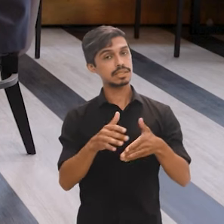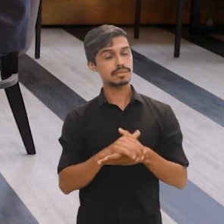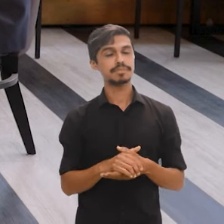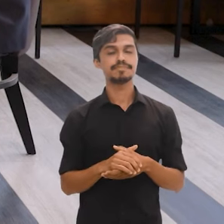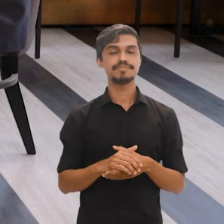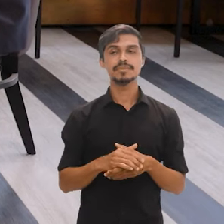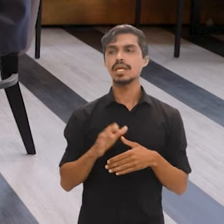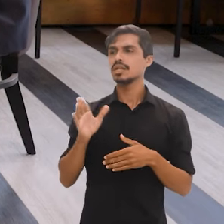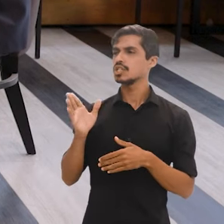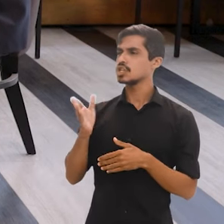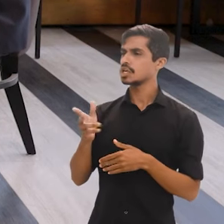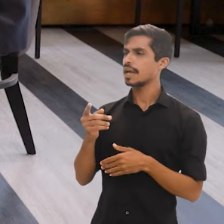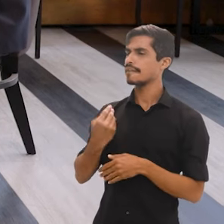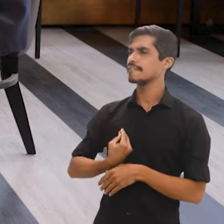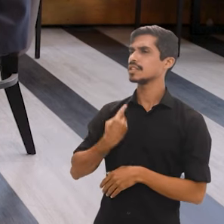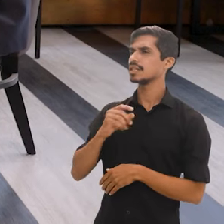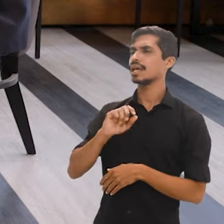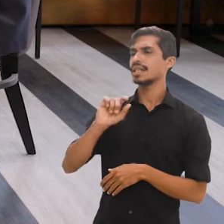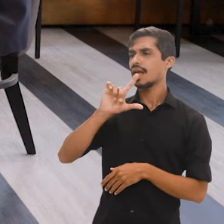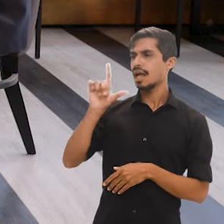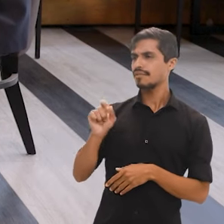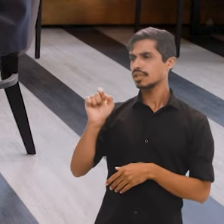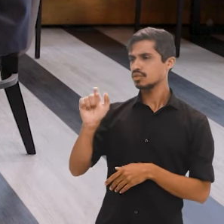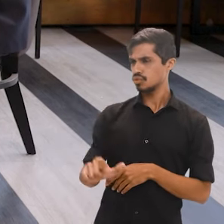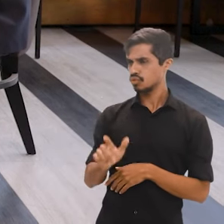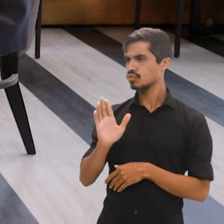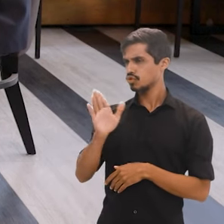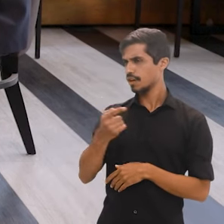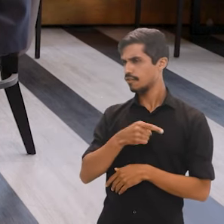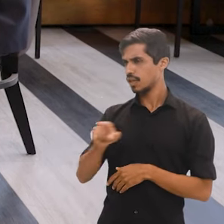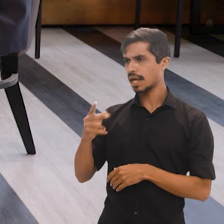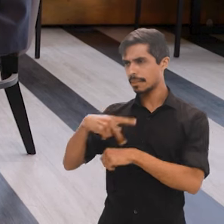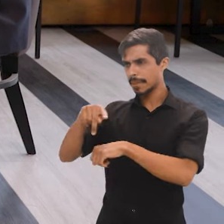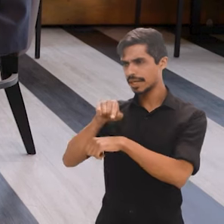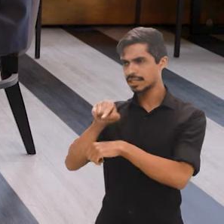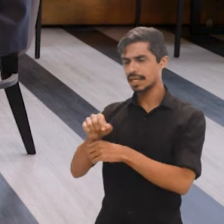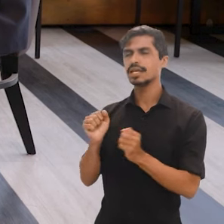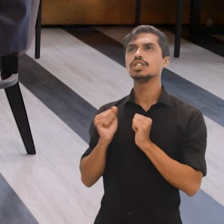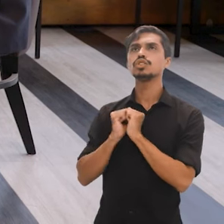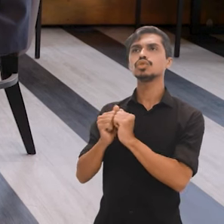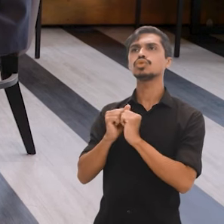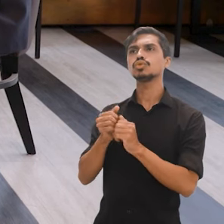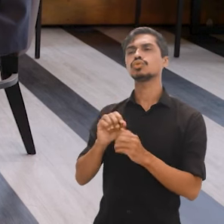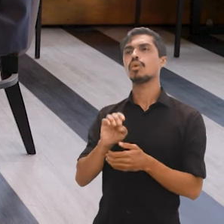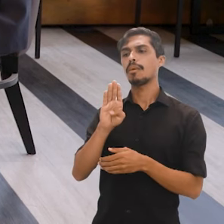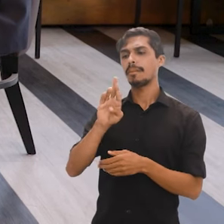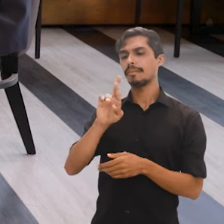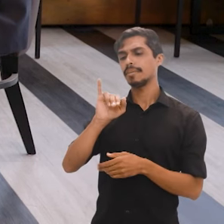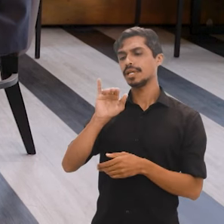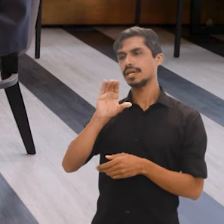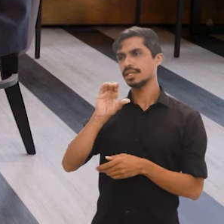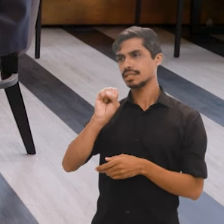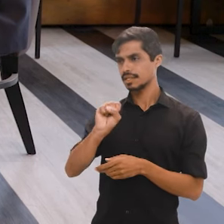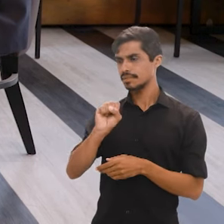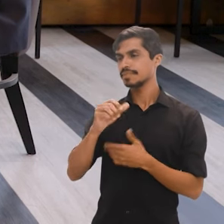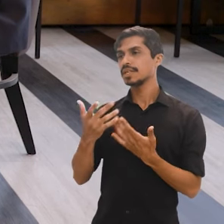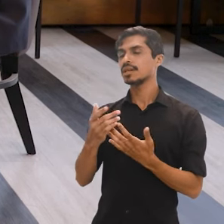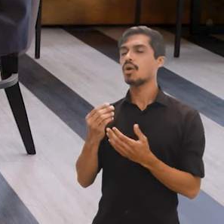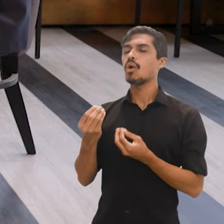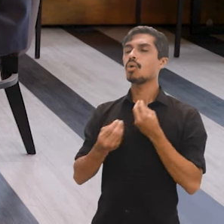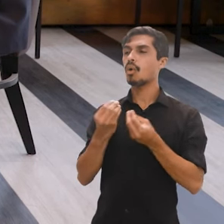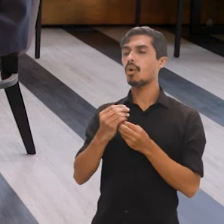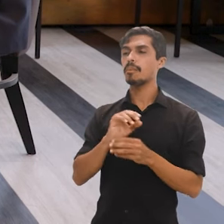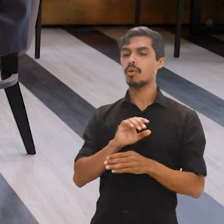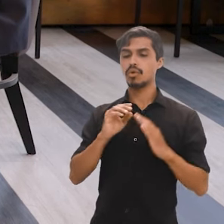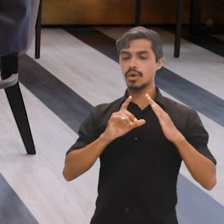O senhor esteve recentemente na África do Sul, um encontro com órgãos pares do BRICS. Como que o IBGE